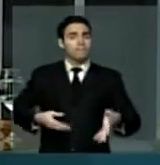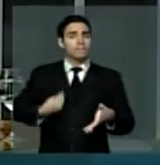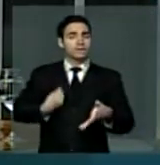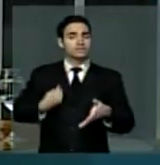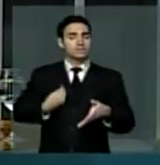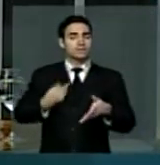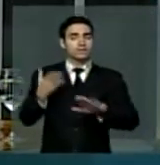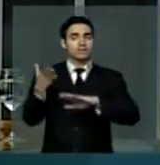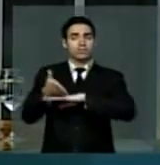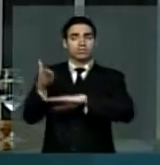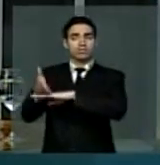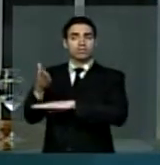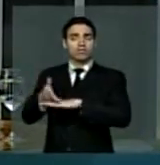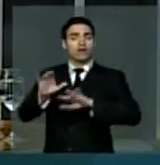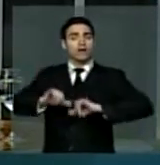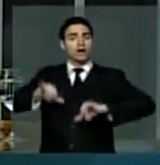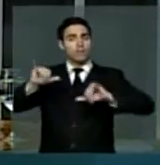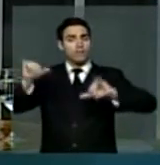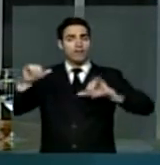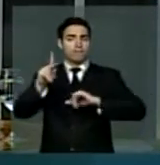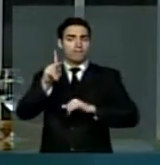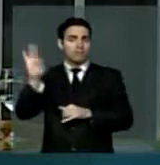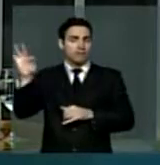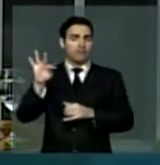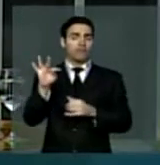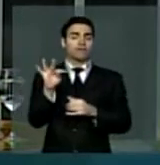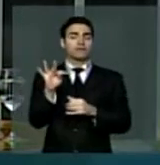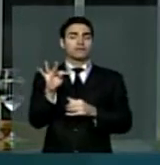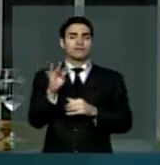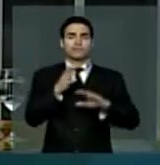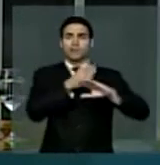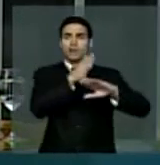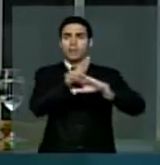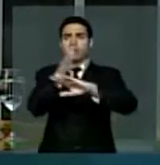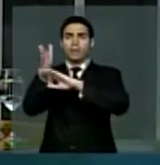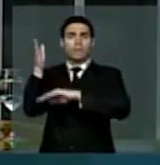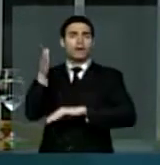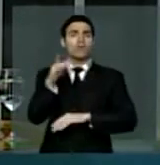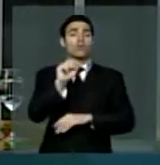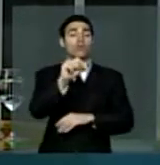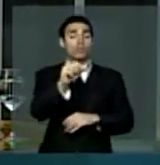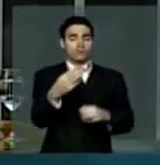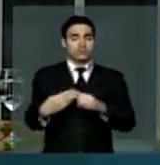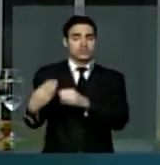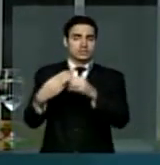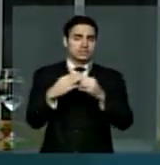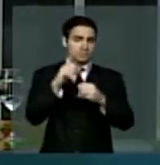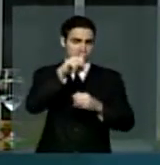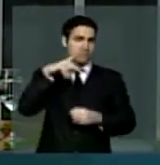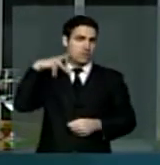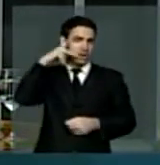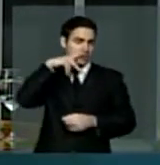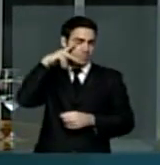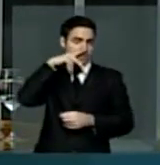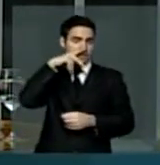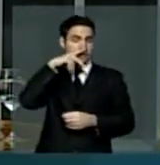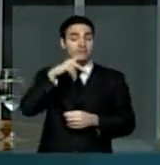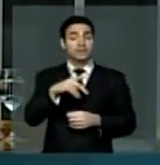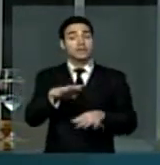campanhas do Partido dos Trabalhadores em dezenas de municípios paraibanos, inclusive